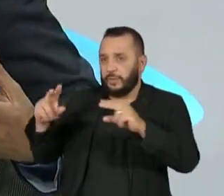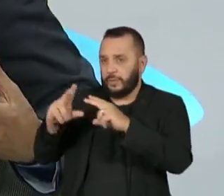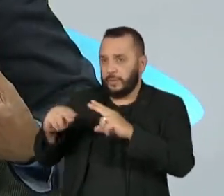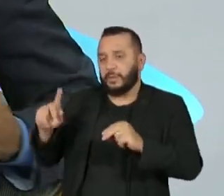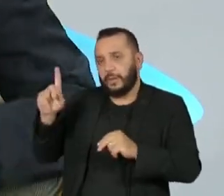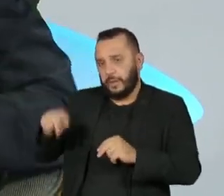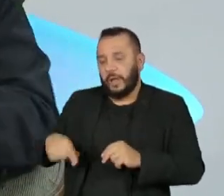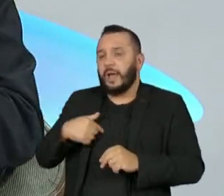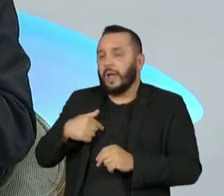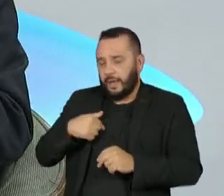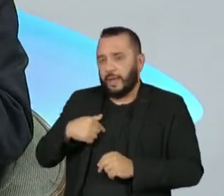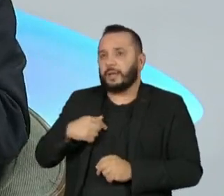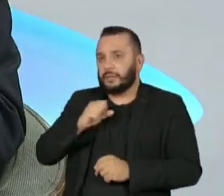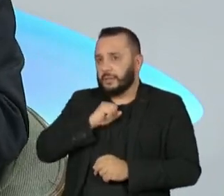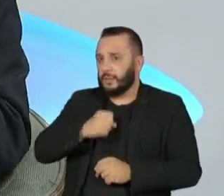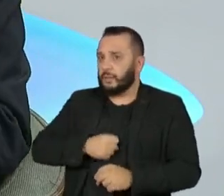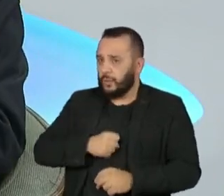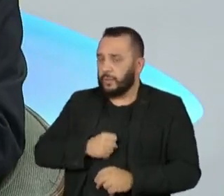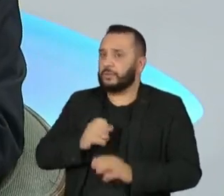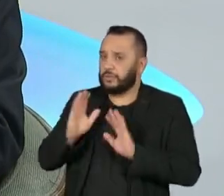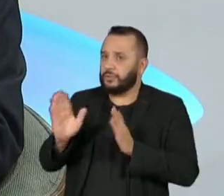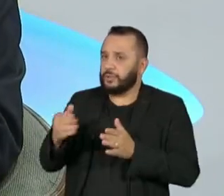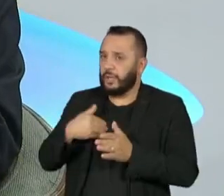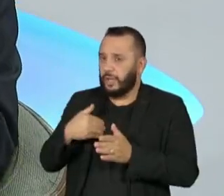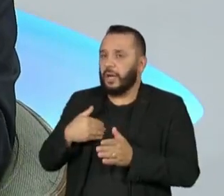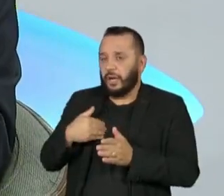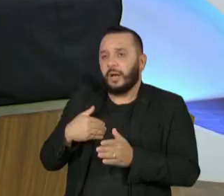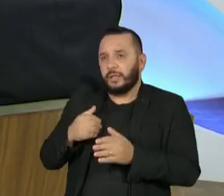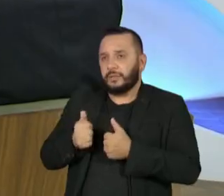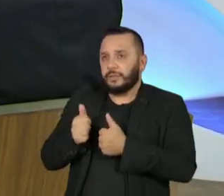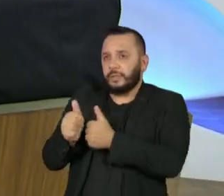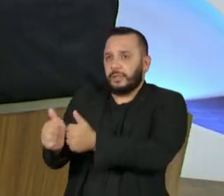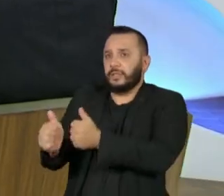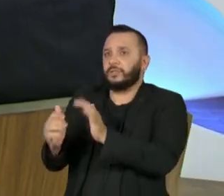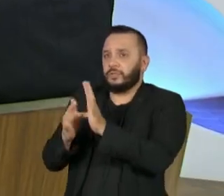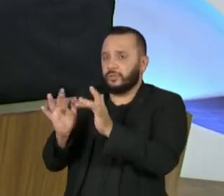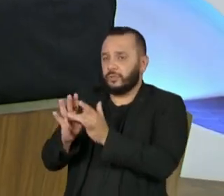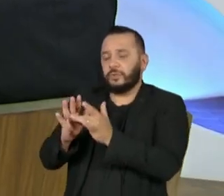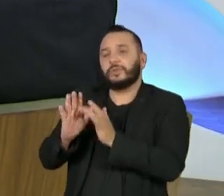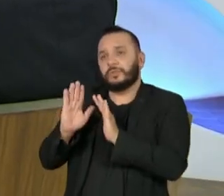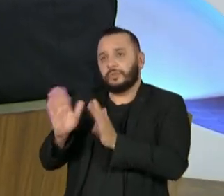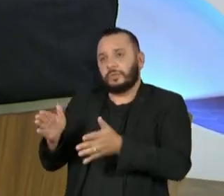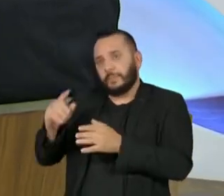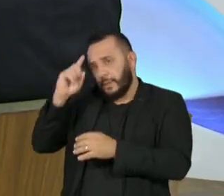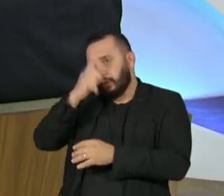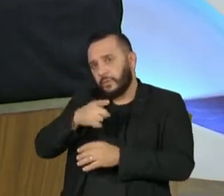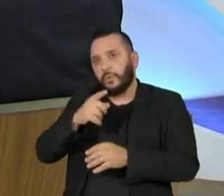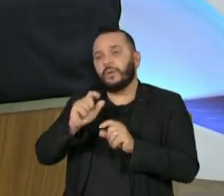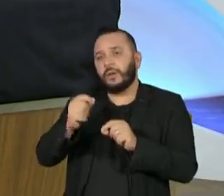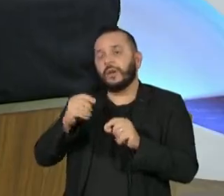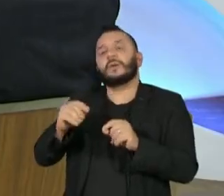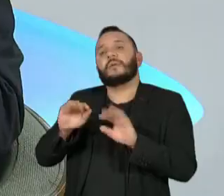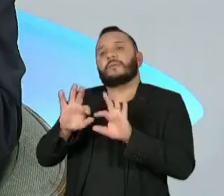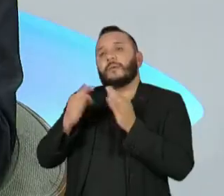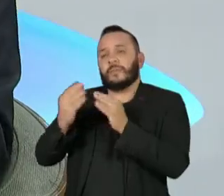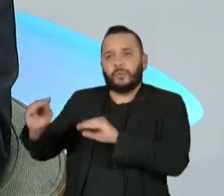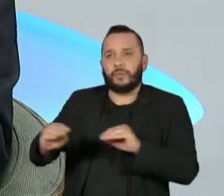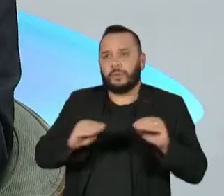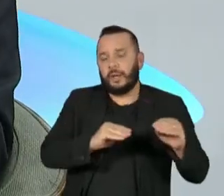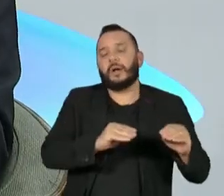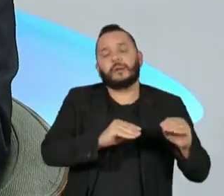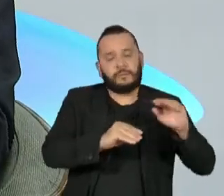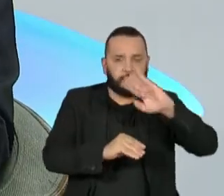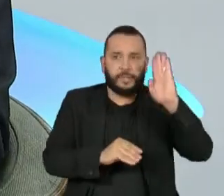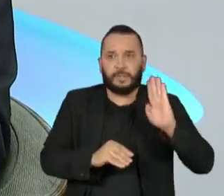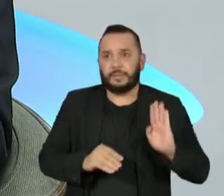para o Brasil em busca de liberdade religiosa. Porque eles eram uma minoria de 10% de cristãos e em meio a